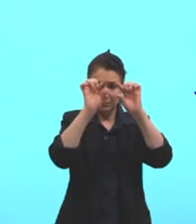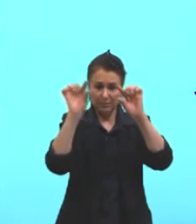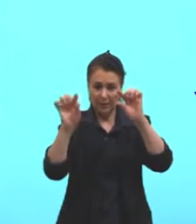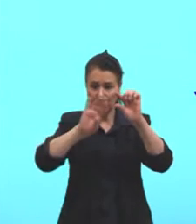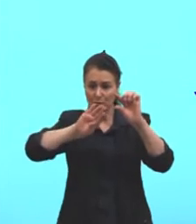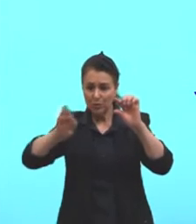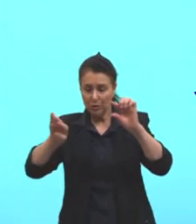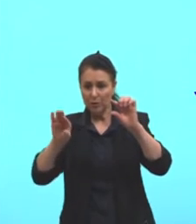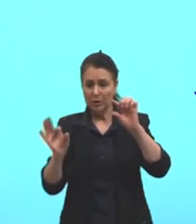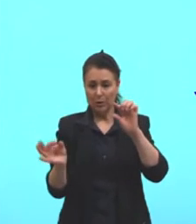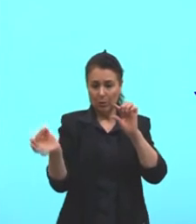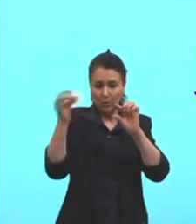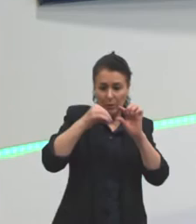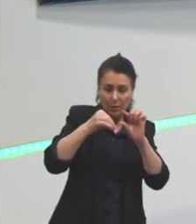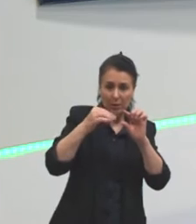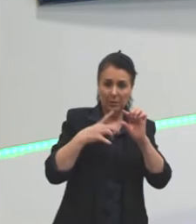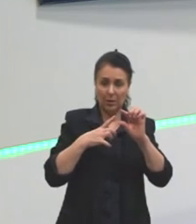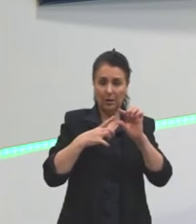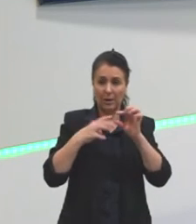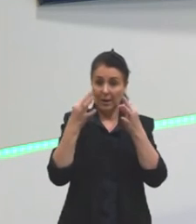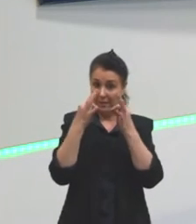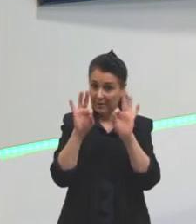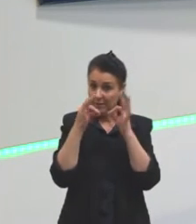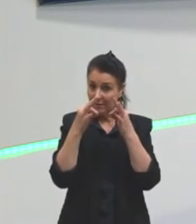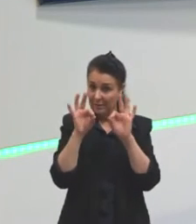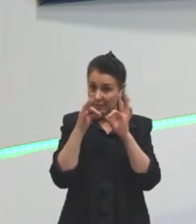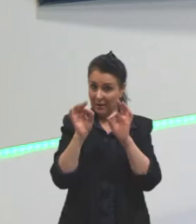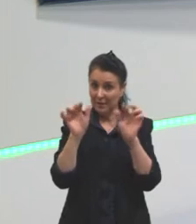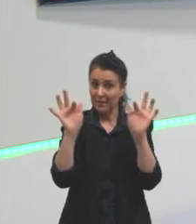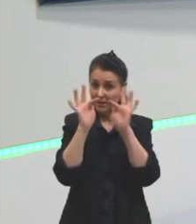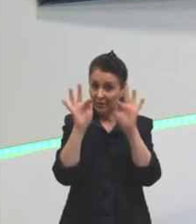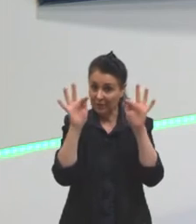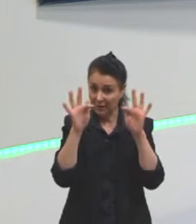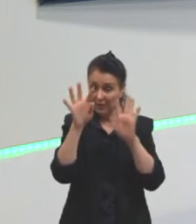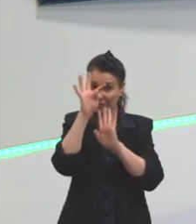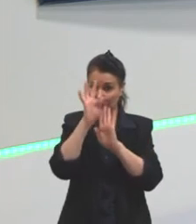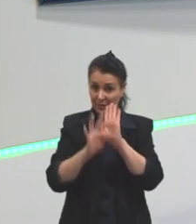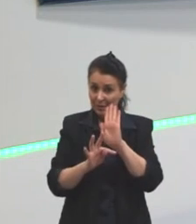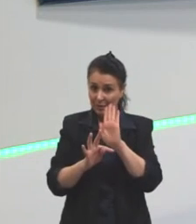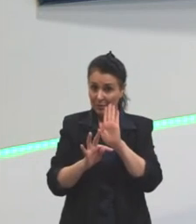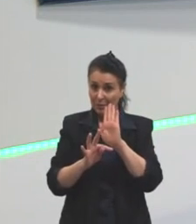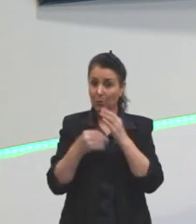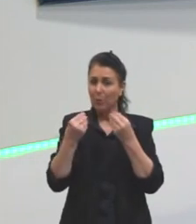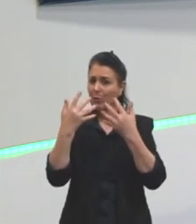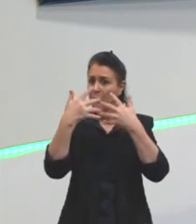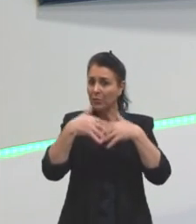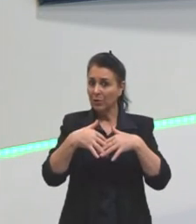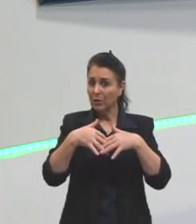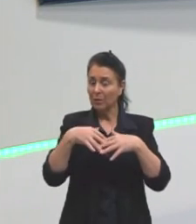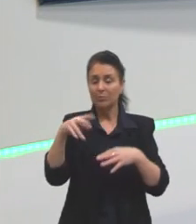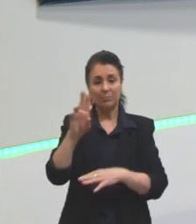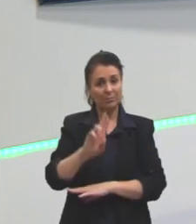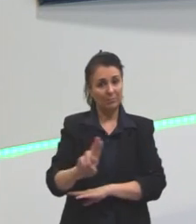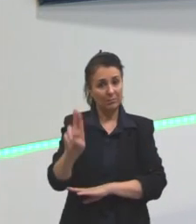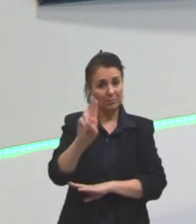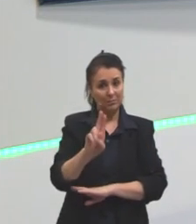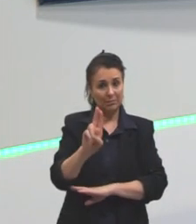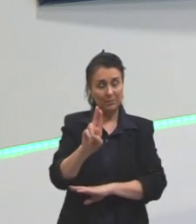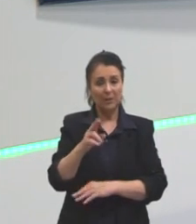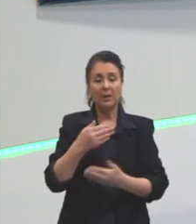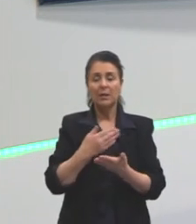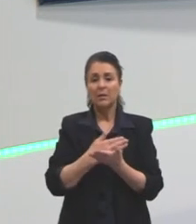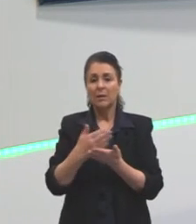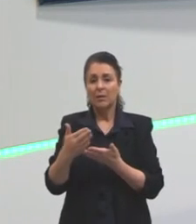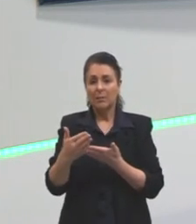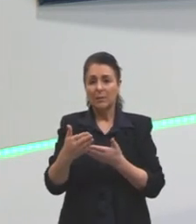fazer com que a sintaxe funcione no uso. E é aí que vem o macete do que a gente vai começar a trabalhar